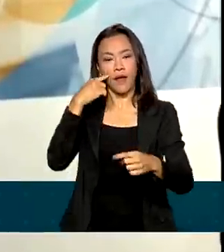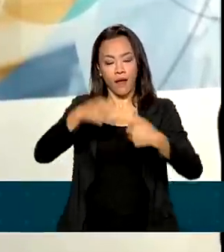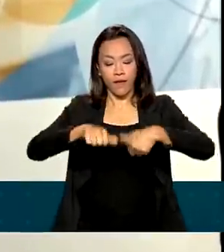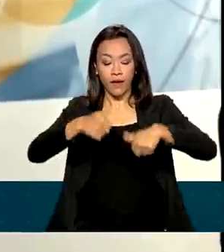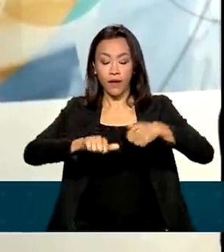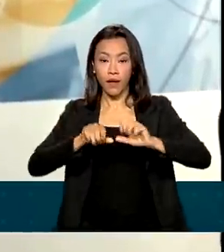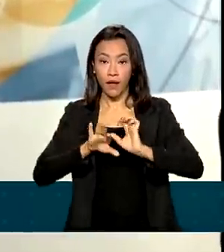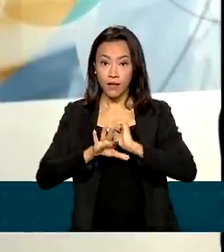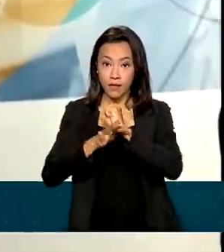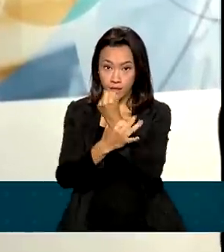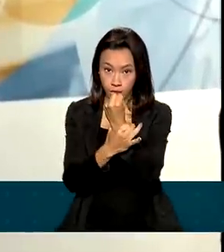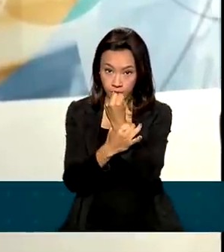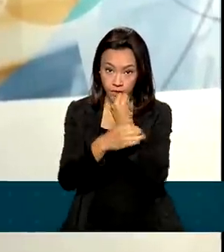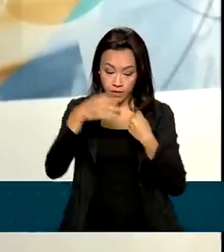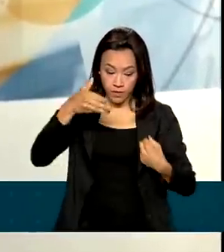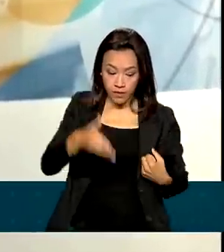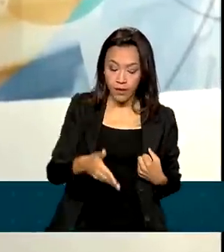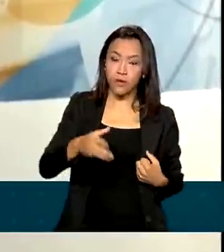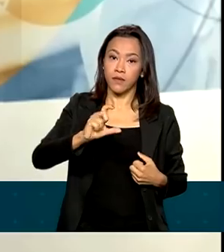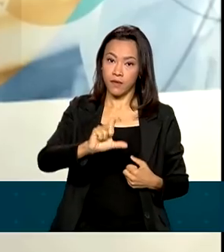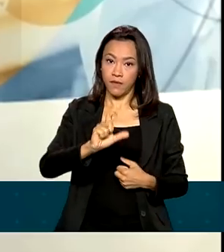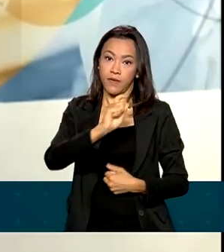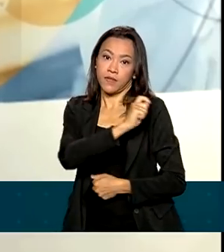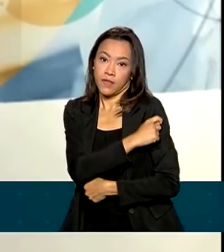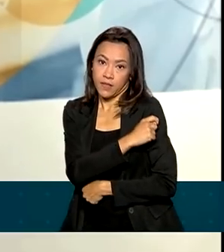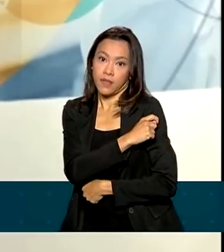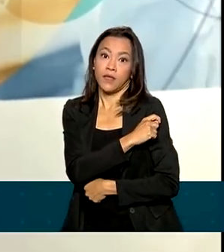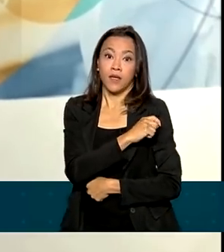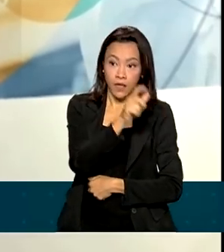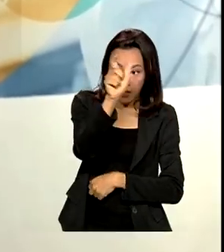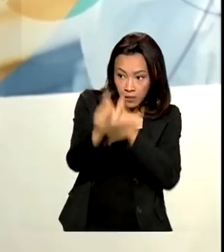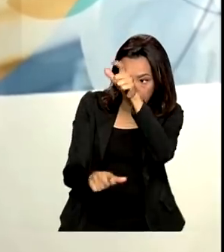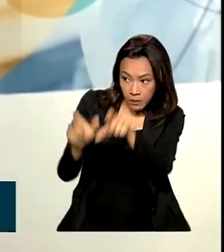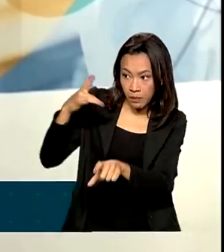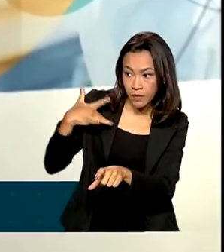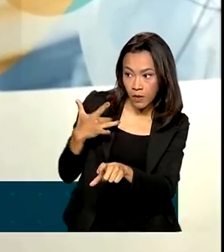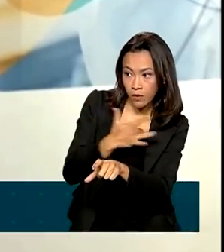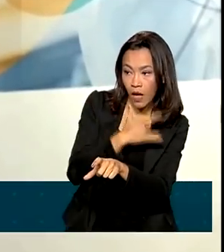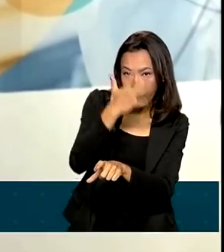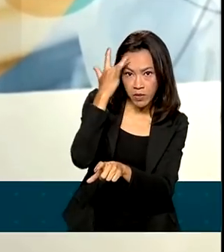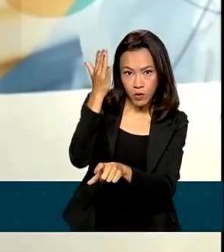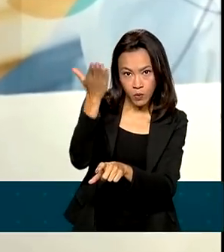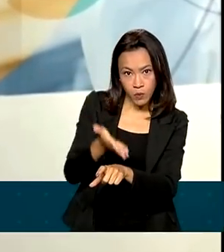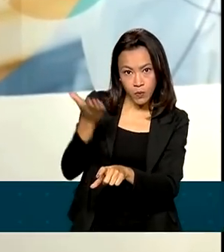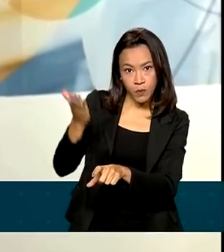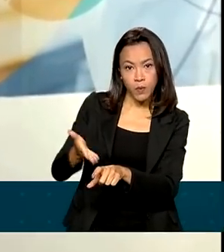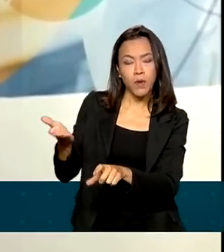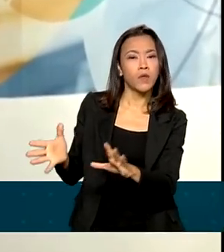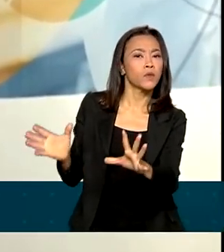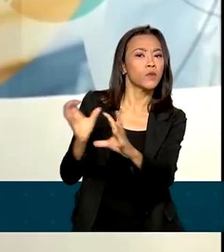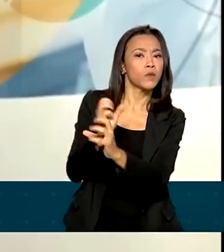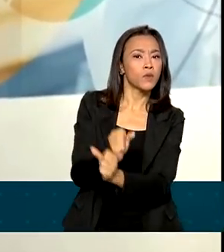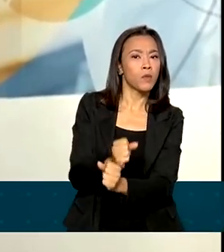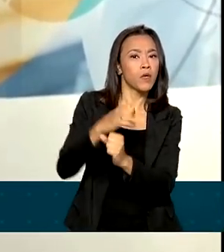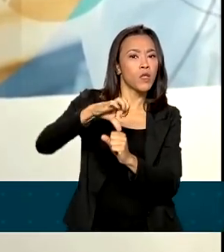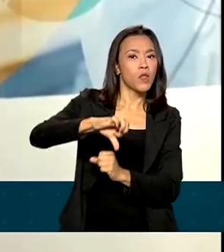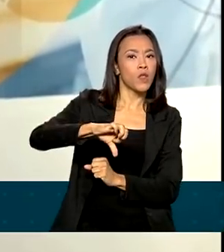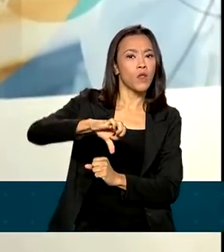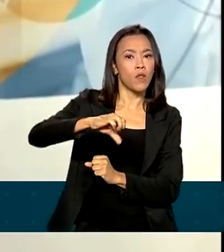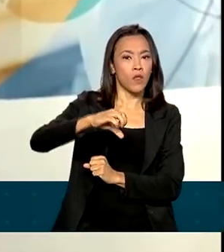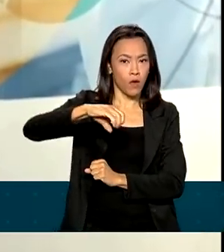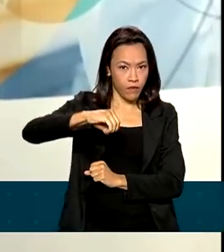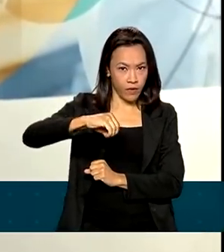vacina, né, dentro de um grupo de indivíduos saudáveis. A gente tem o objetivo de recrutar um total de 90 voluntários,